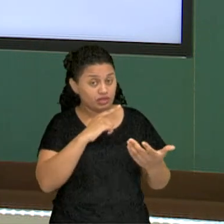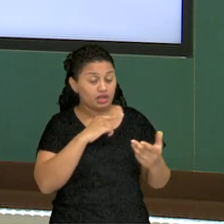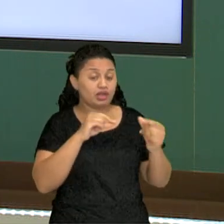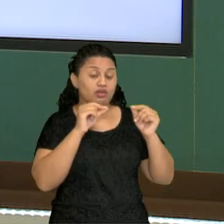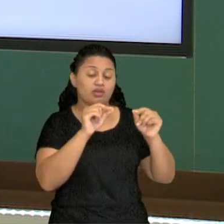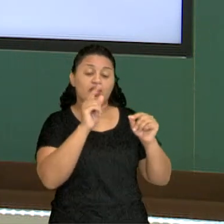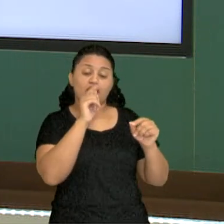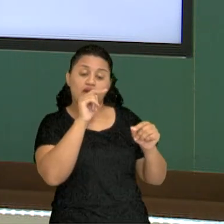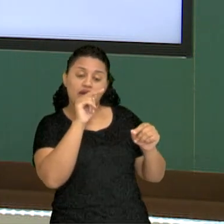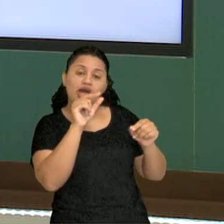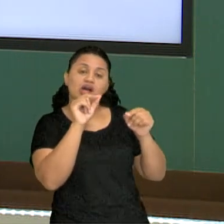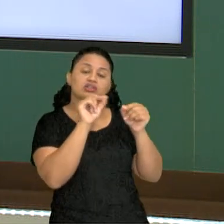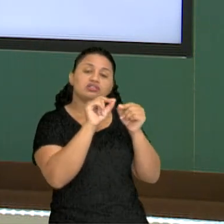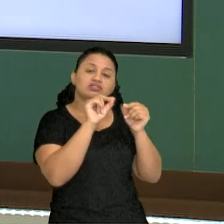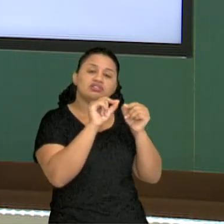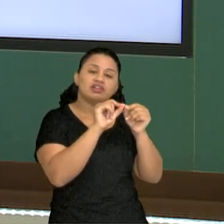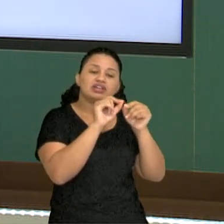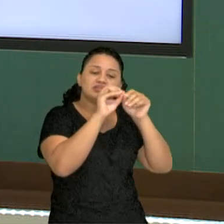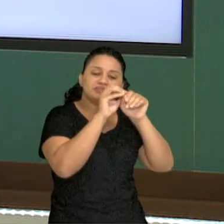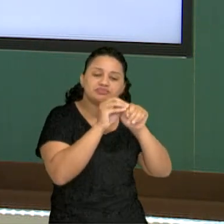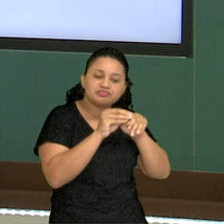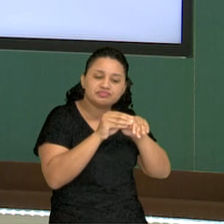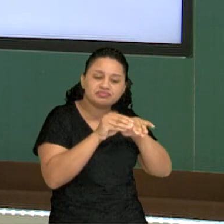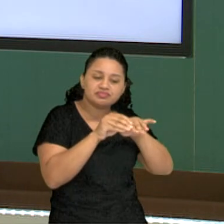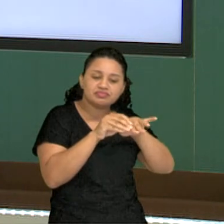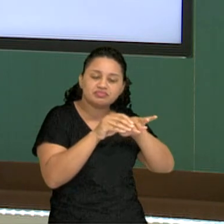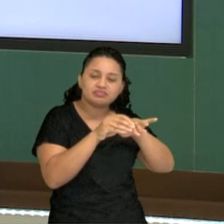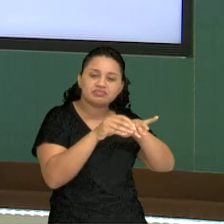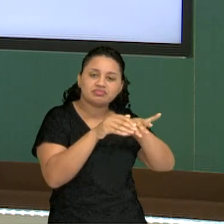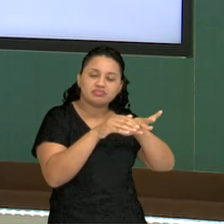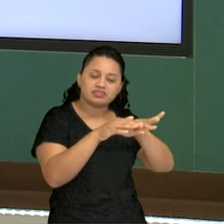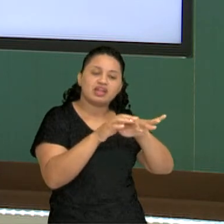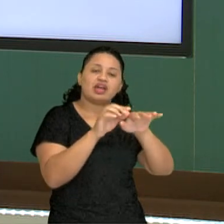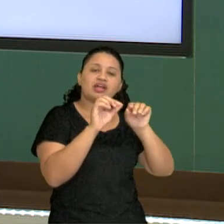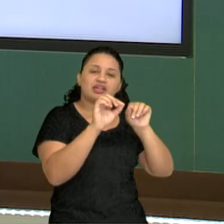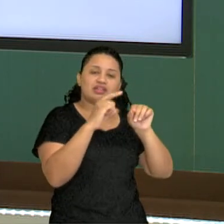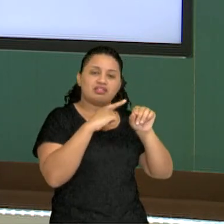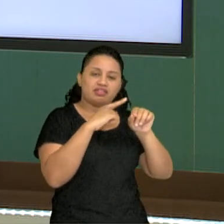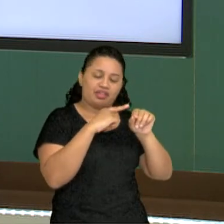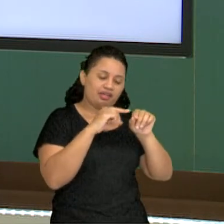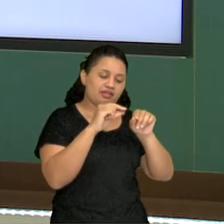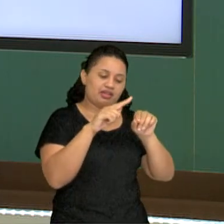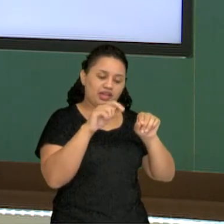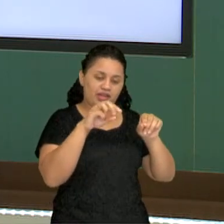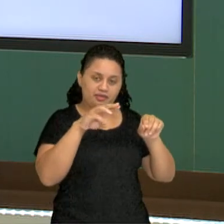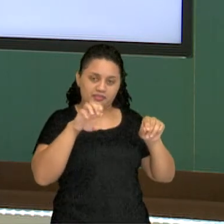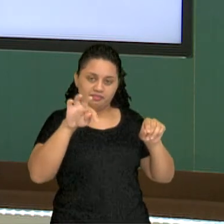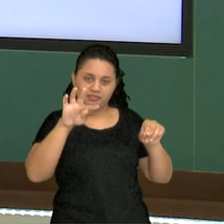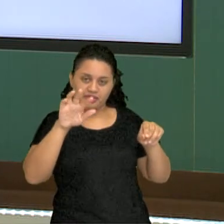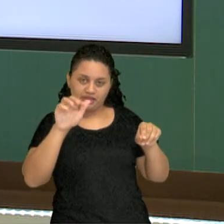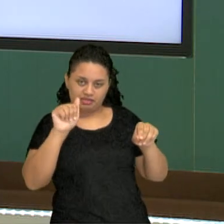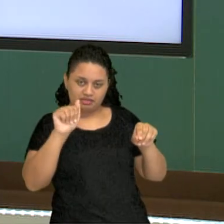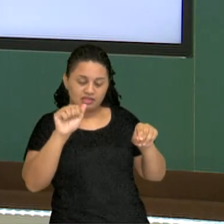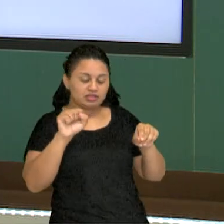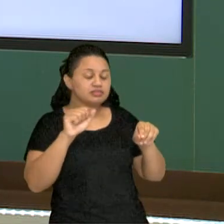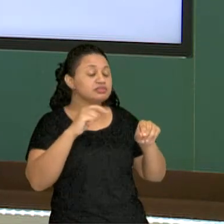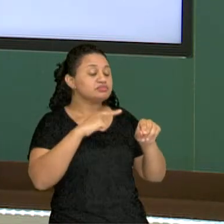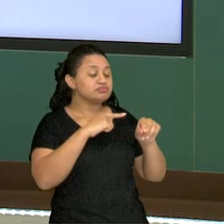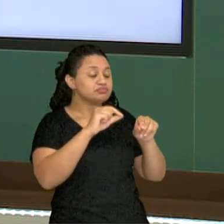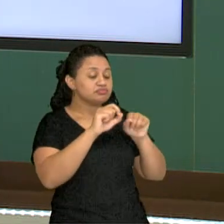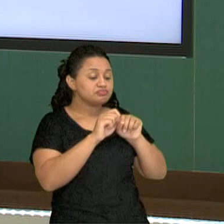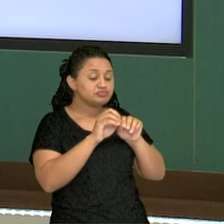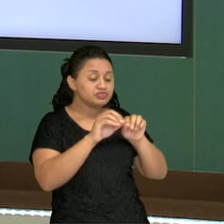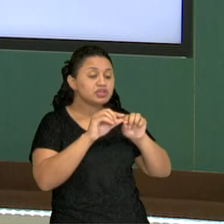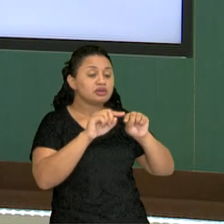A água vai fazer o veículo, vai elevar esses gametas sexuais, né? Da planta masculina e feminina, para que